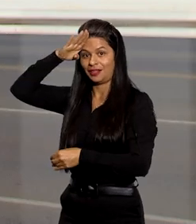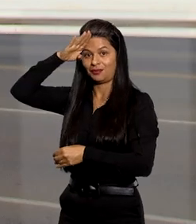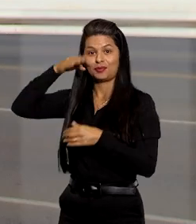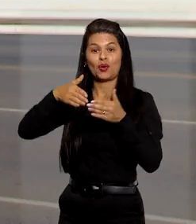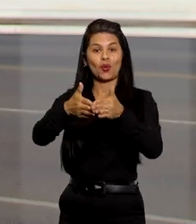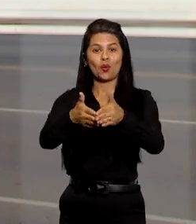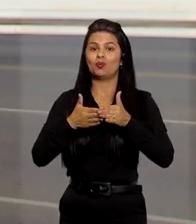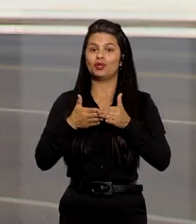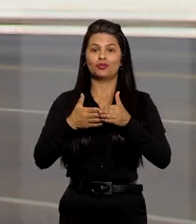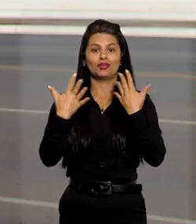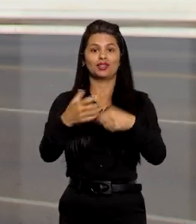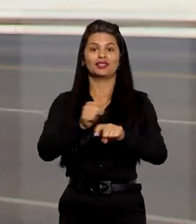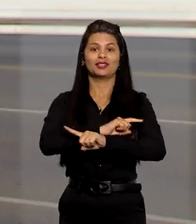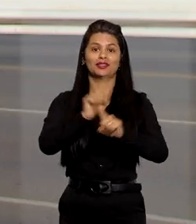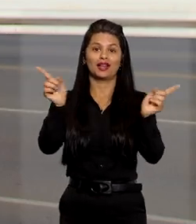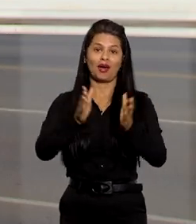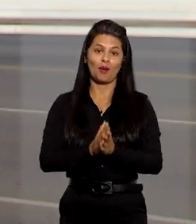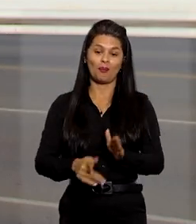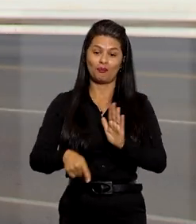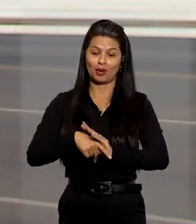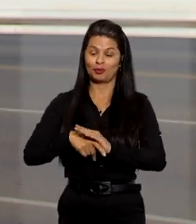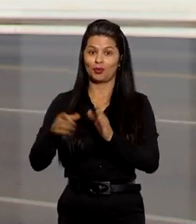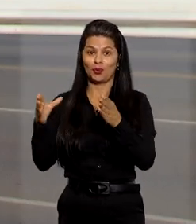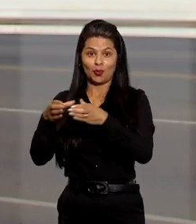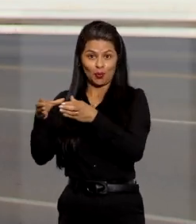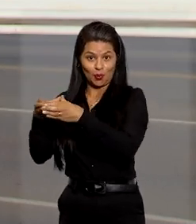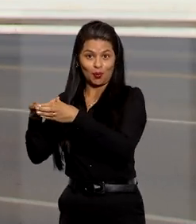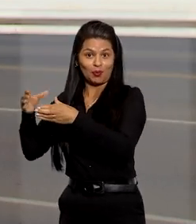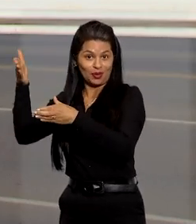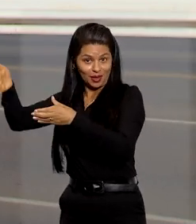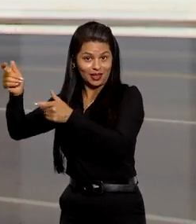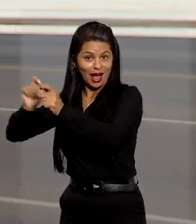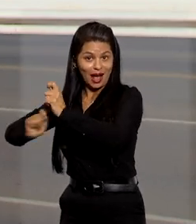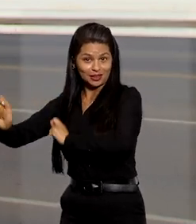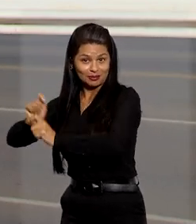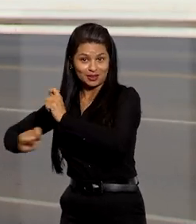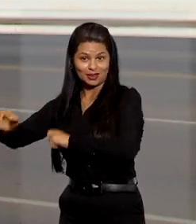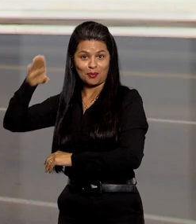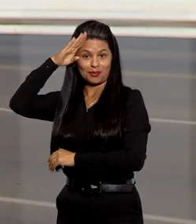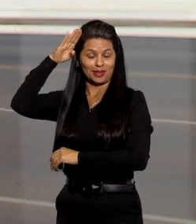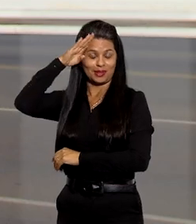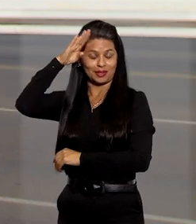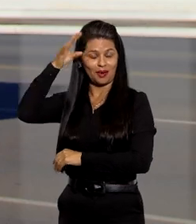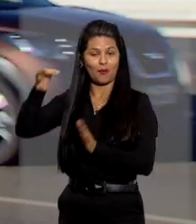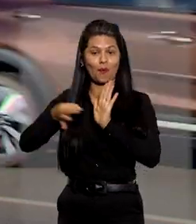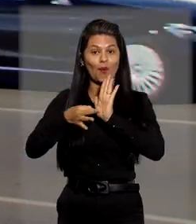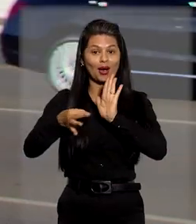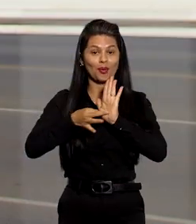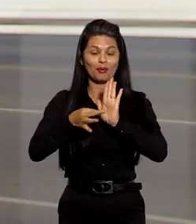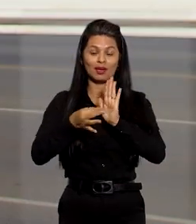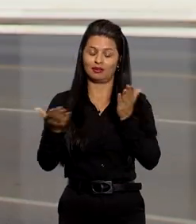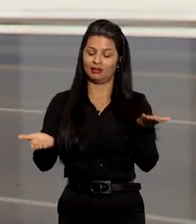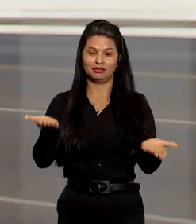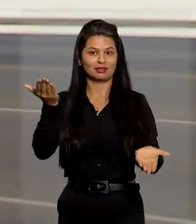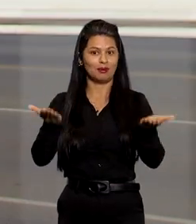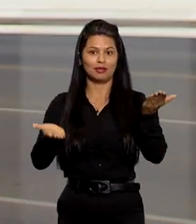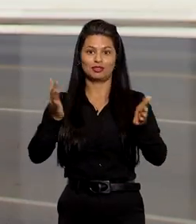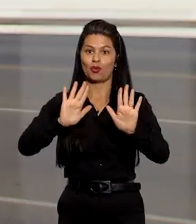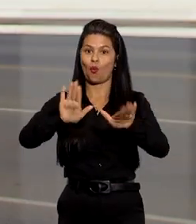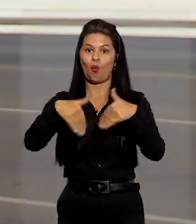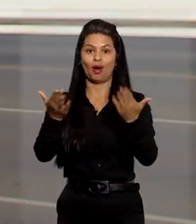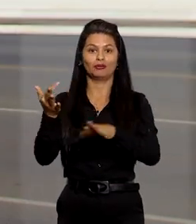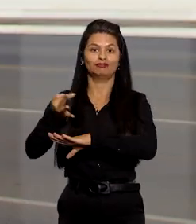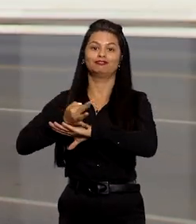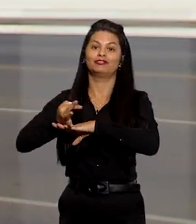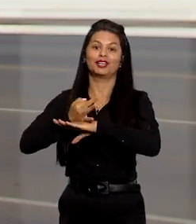O pedido foi indeferido pela administração militar sob o argumento de que ele não havia adquirido estabilidade quando